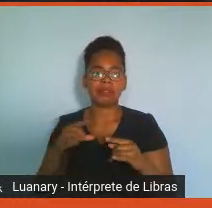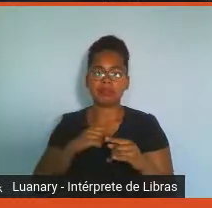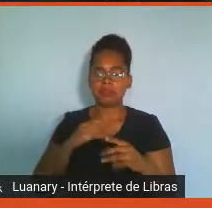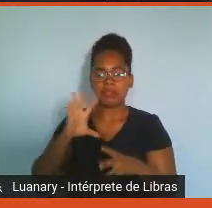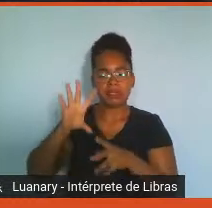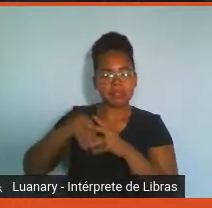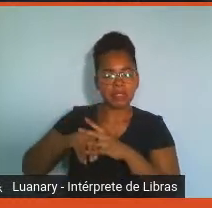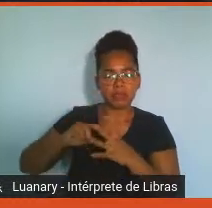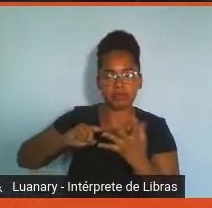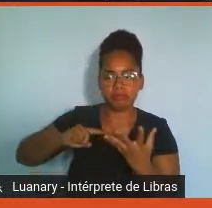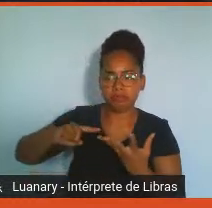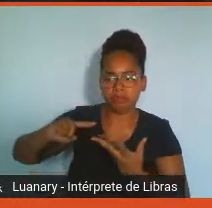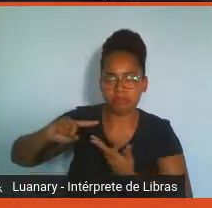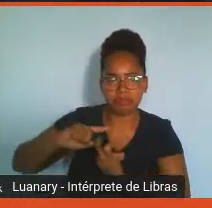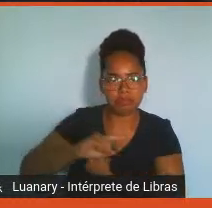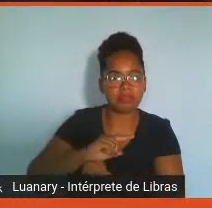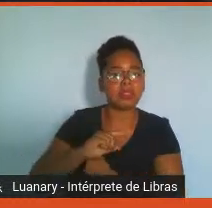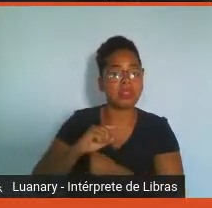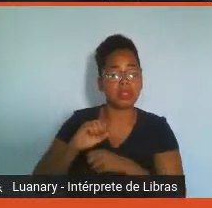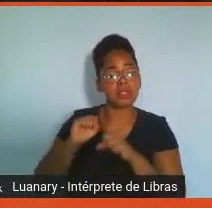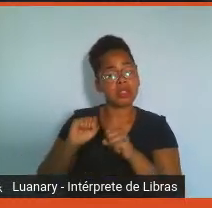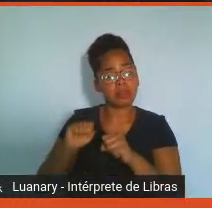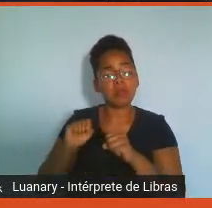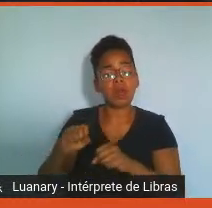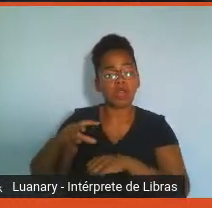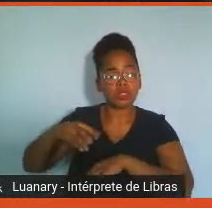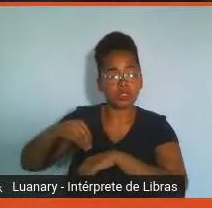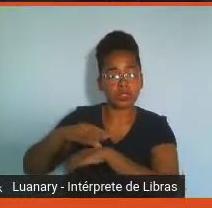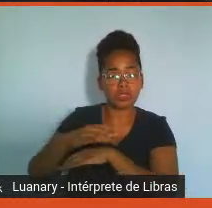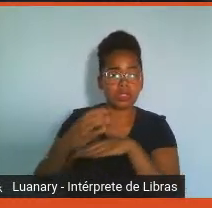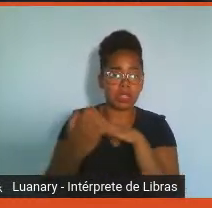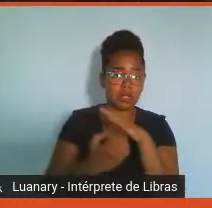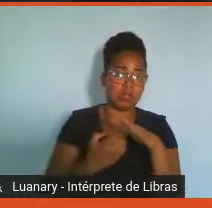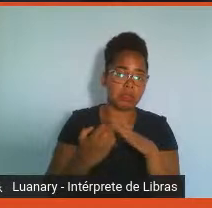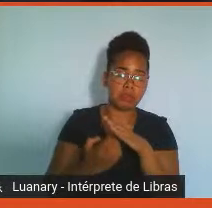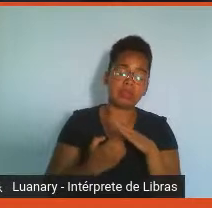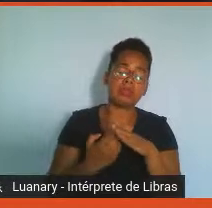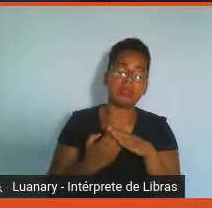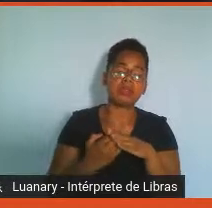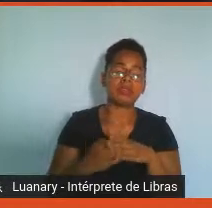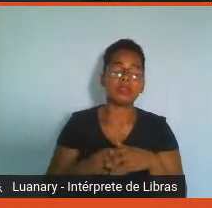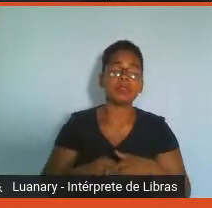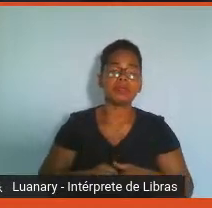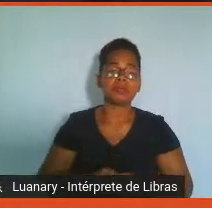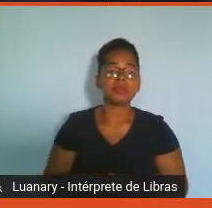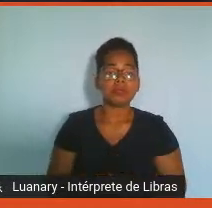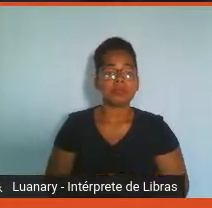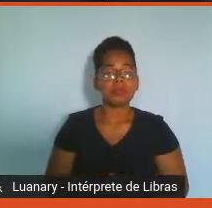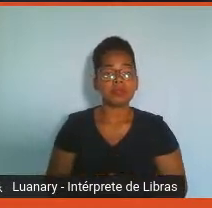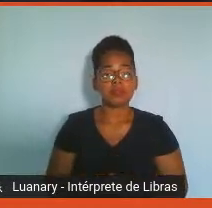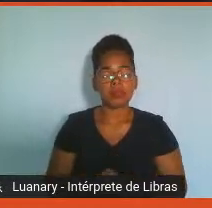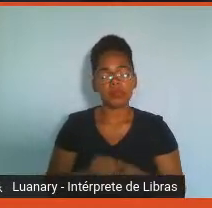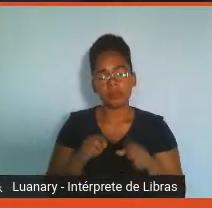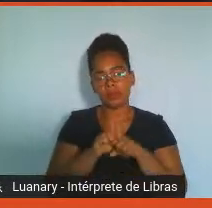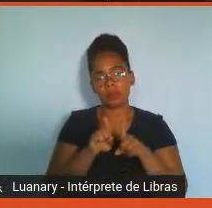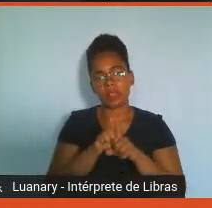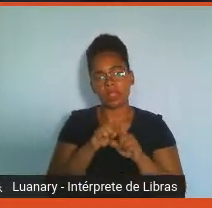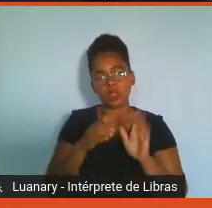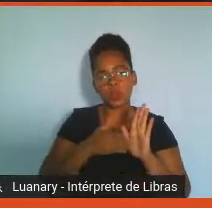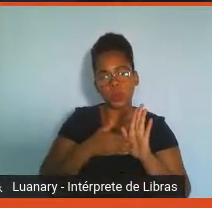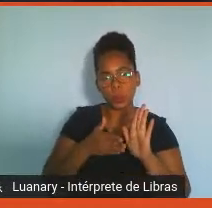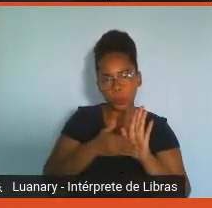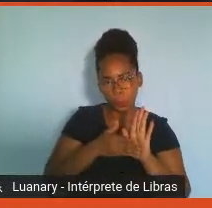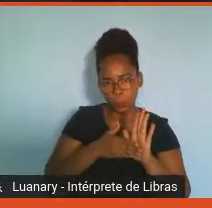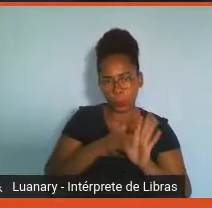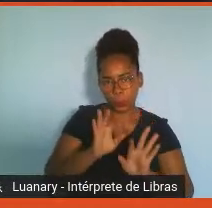múltiplas que você pode selecionar para a empresa, mas estas são as mais comuns. Dentro dos programas que nós